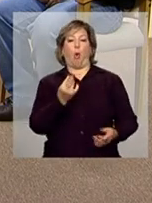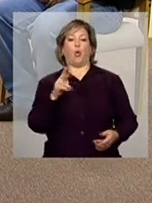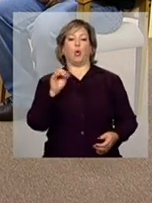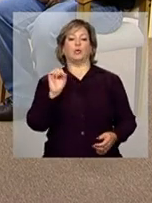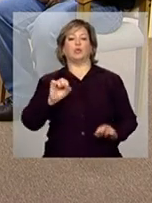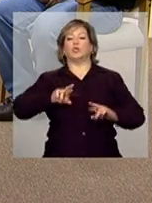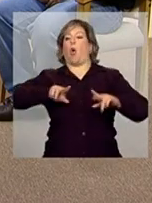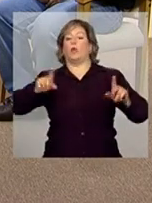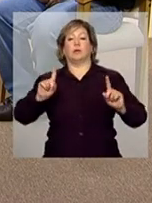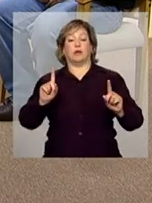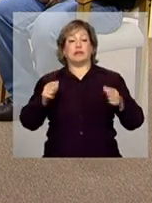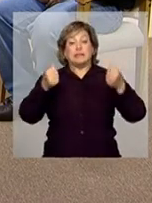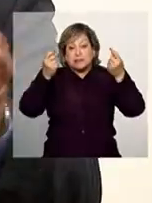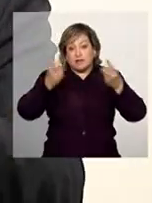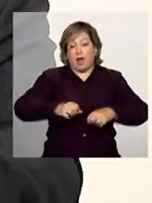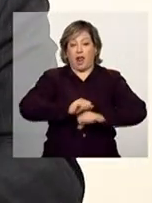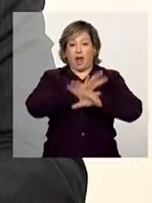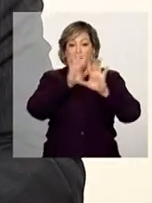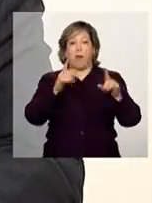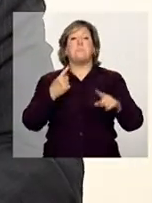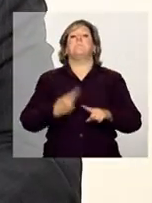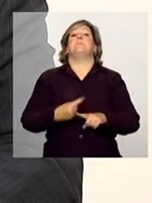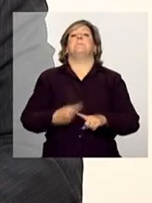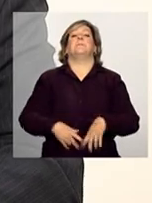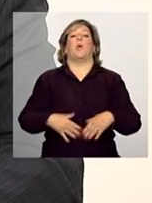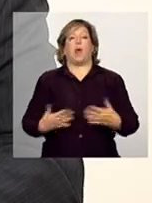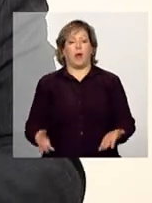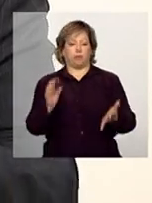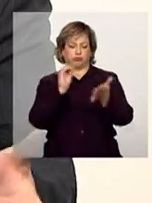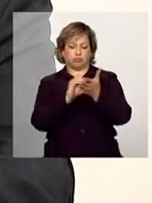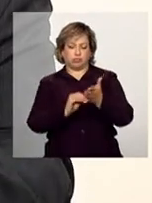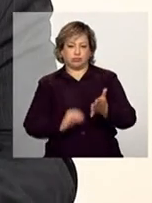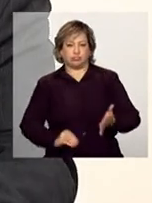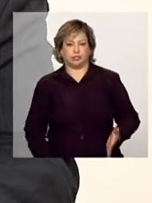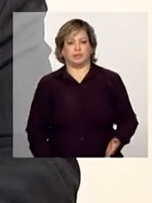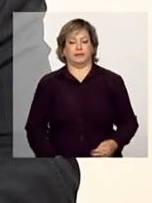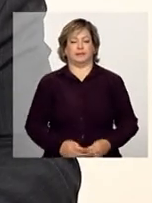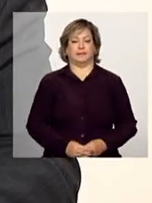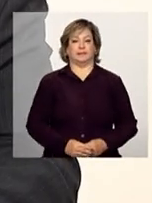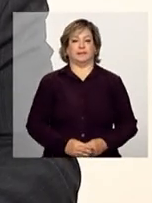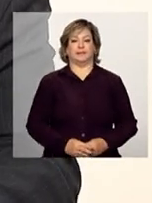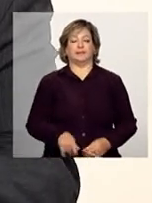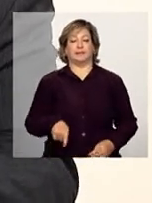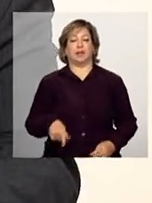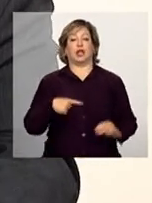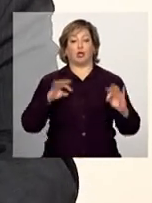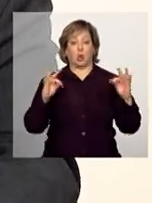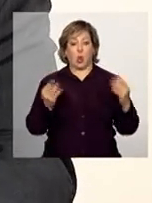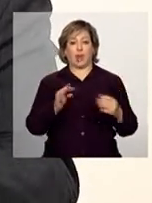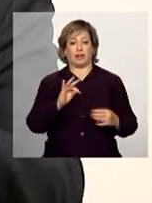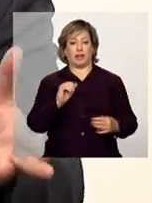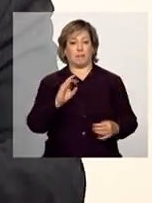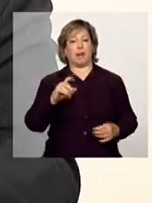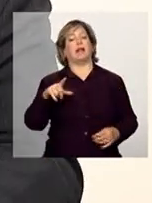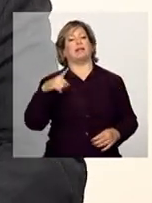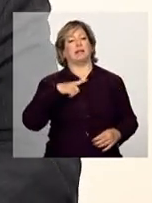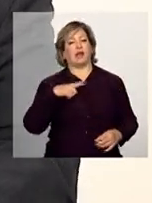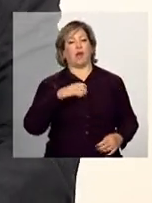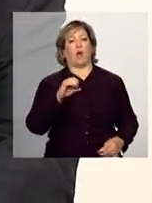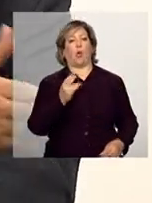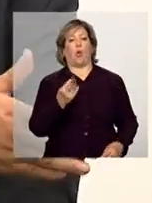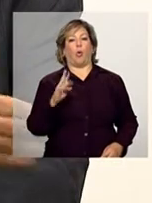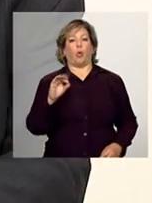não sei ou outros, que em toda tabela que existe, existe o outros, porque